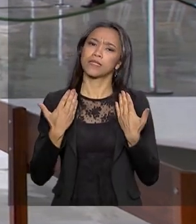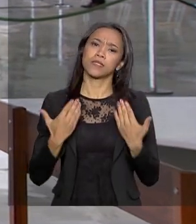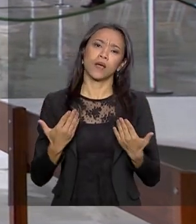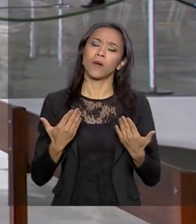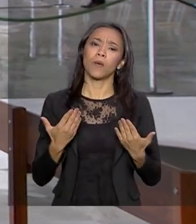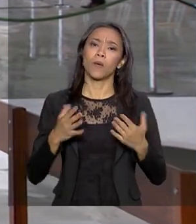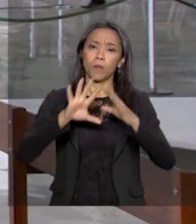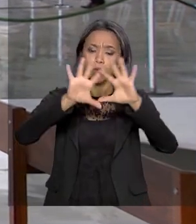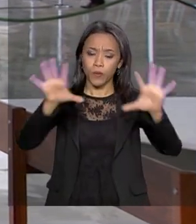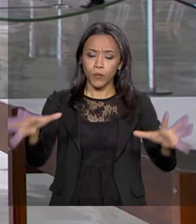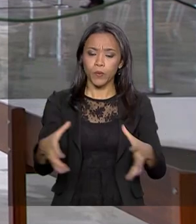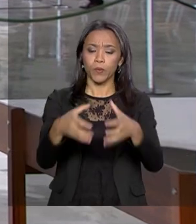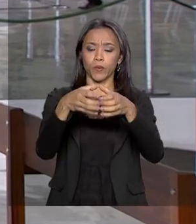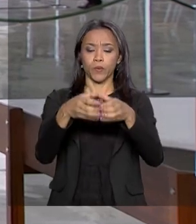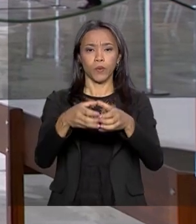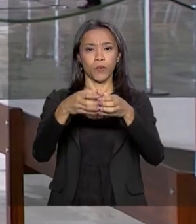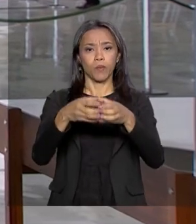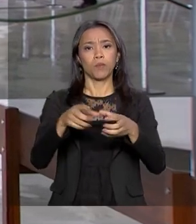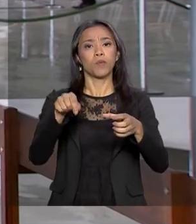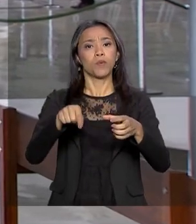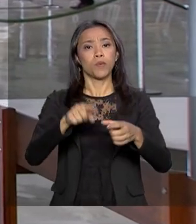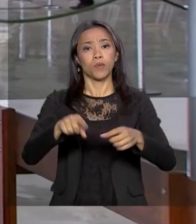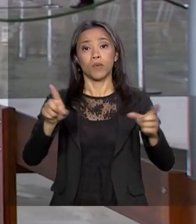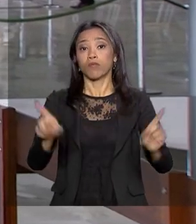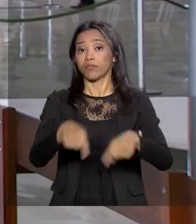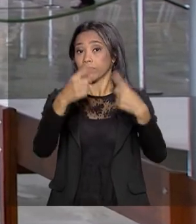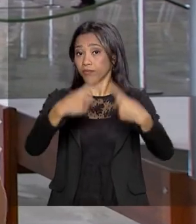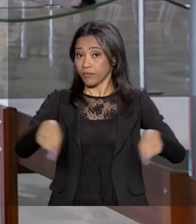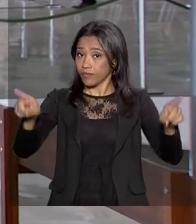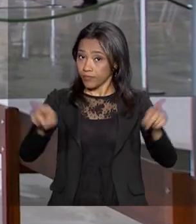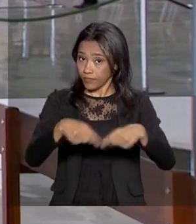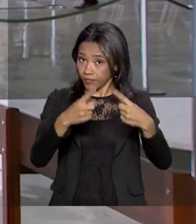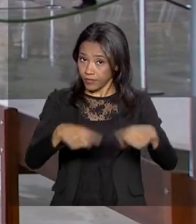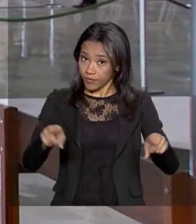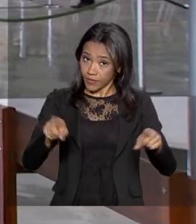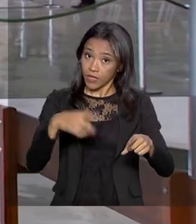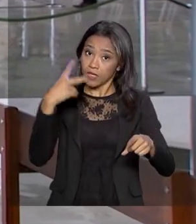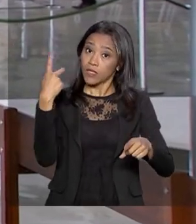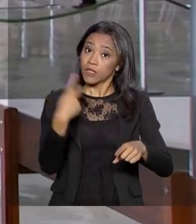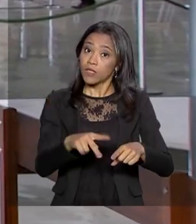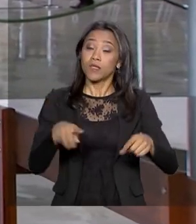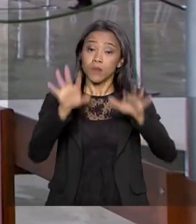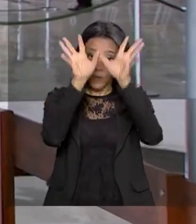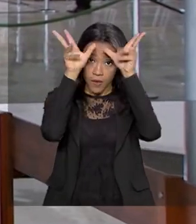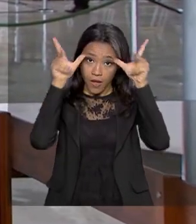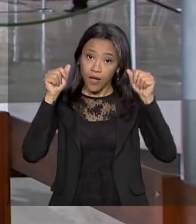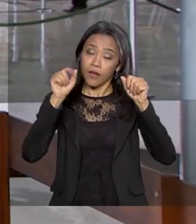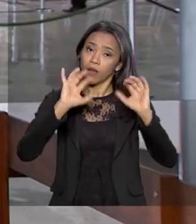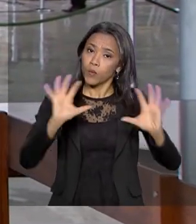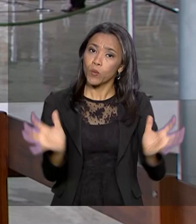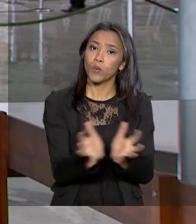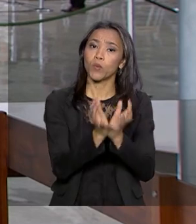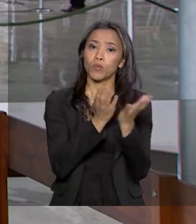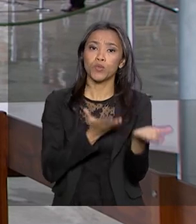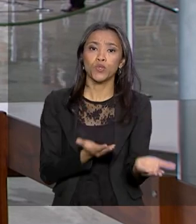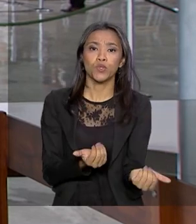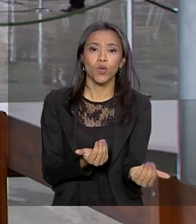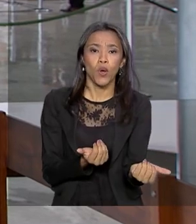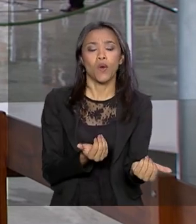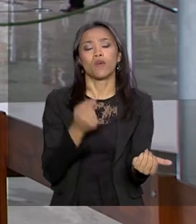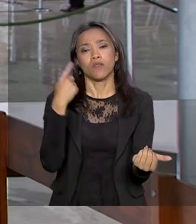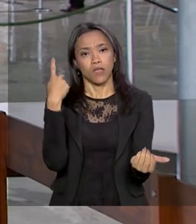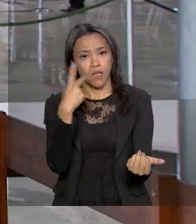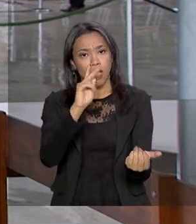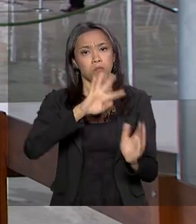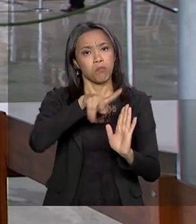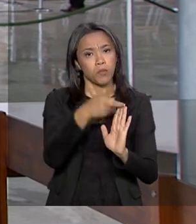Conservatório Musical do Vale do Juruá, de Cruzeiro do Sul, no Acre. São jovens em situação de risco